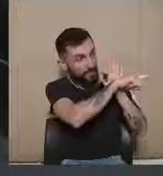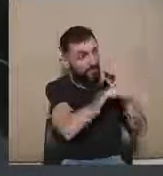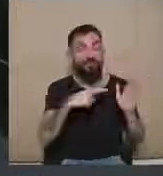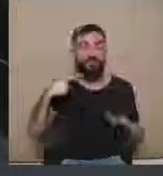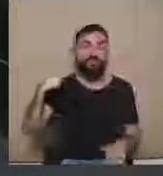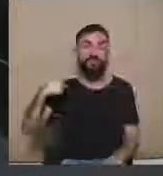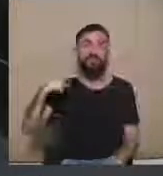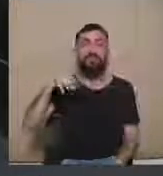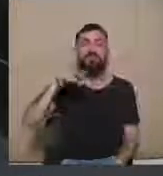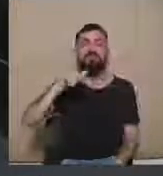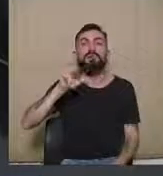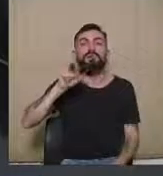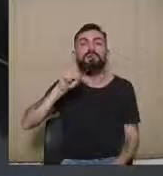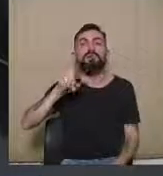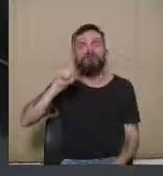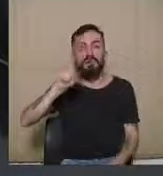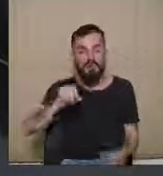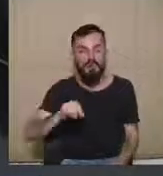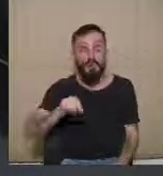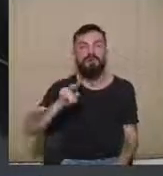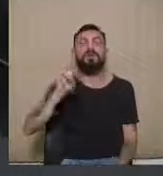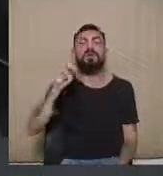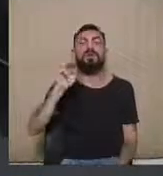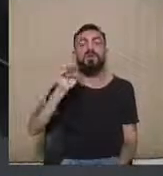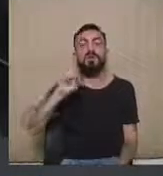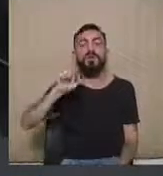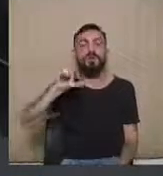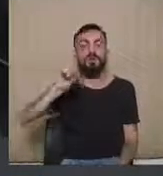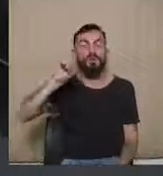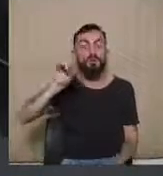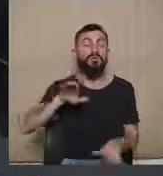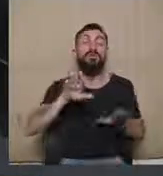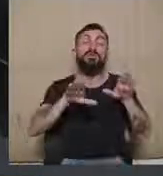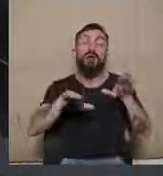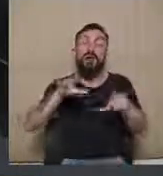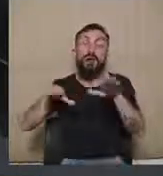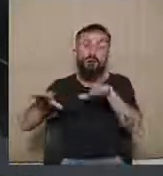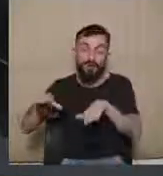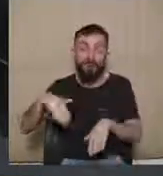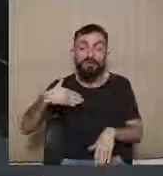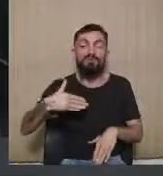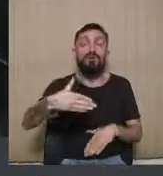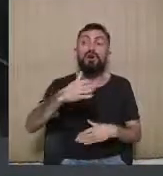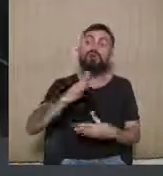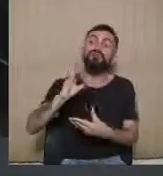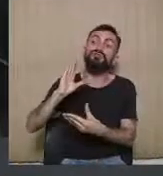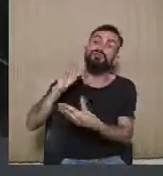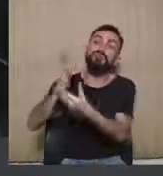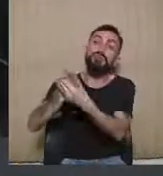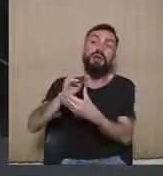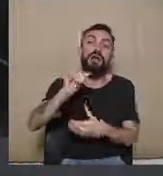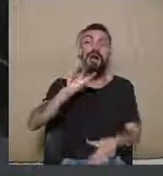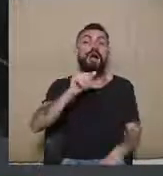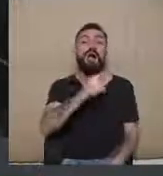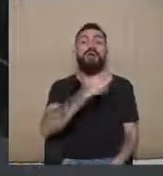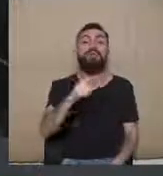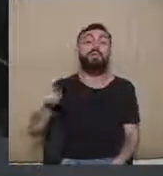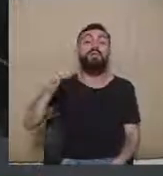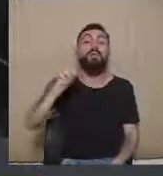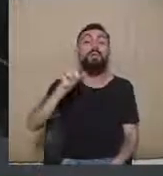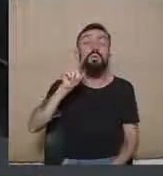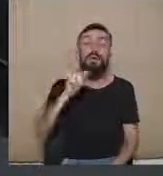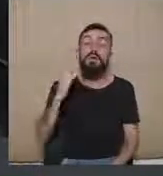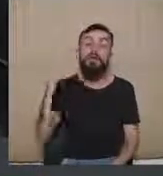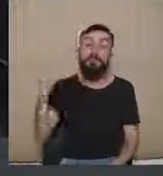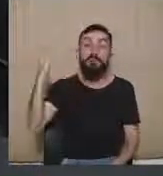Elio, doutor Laura enxergam isso. Daqui a pouco a gente pode ter ações que visam justamente provar